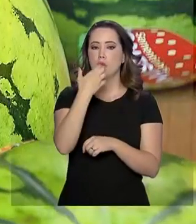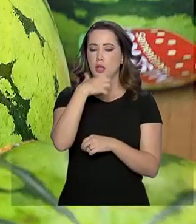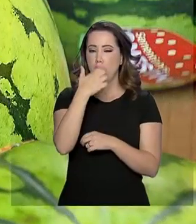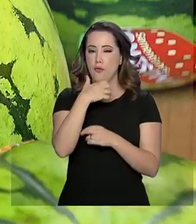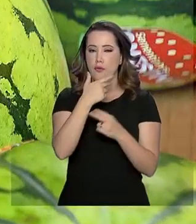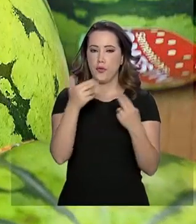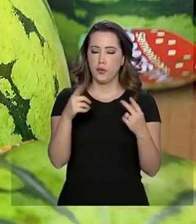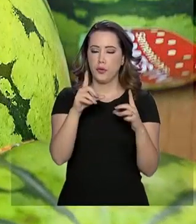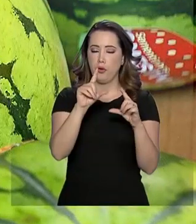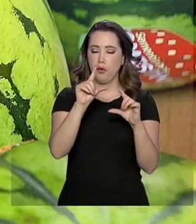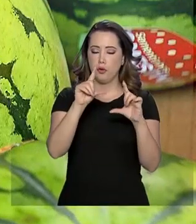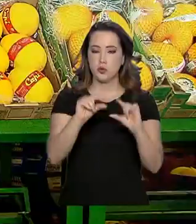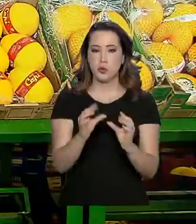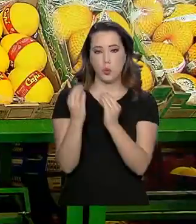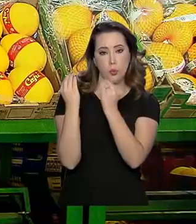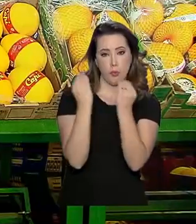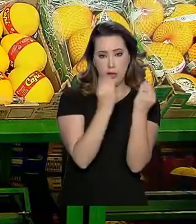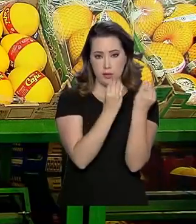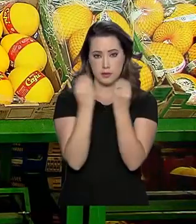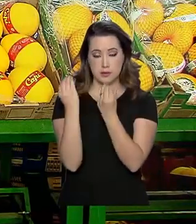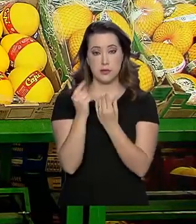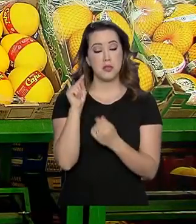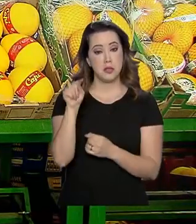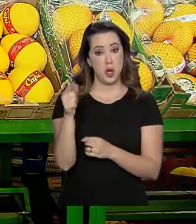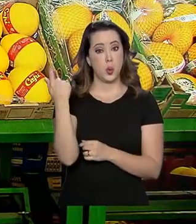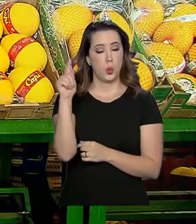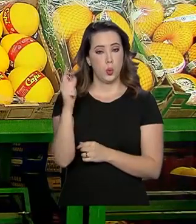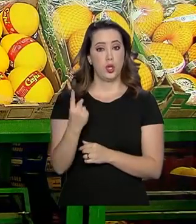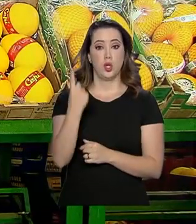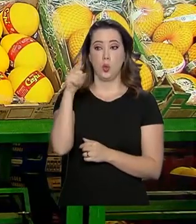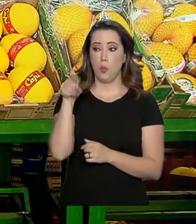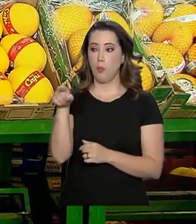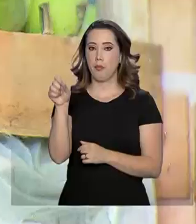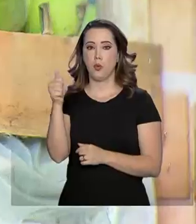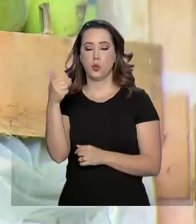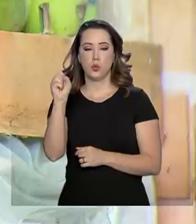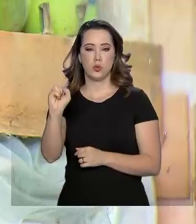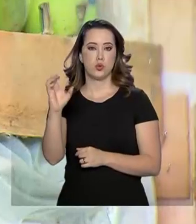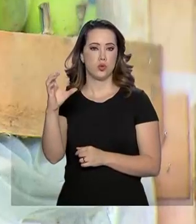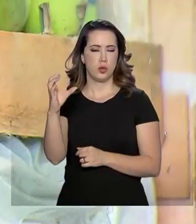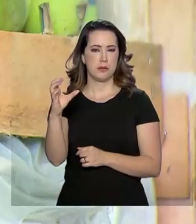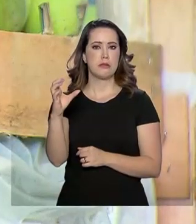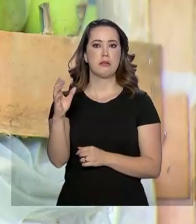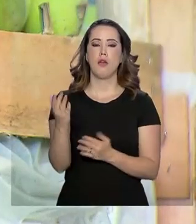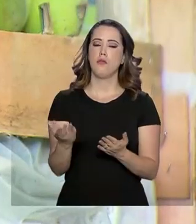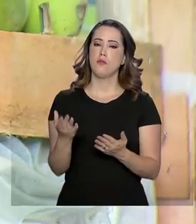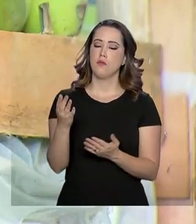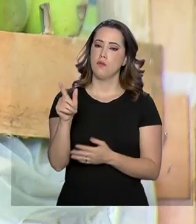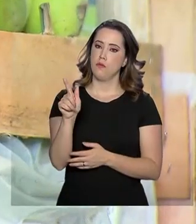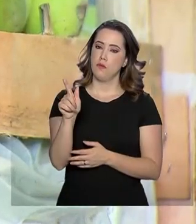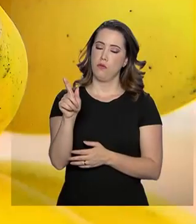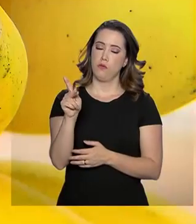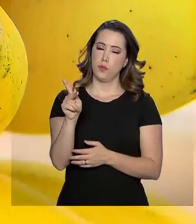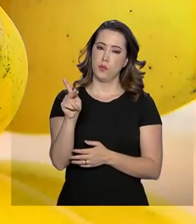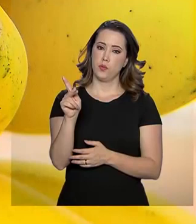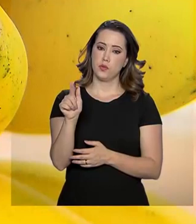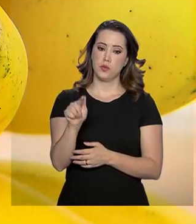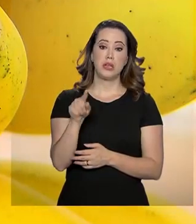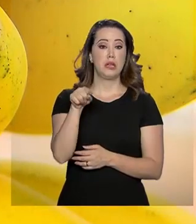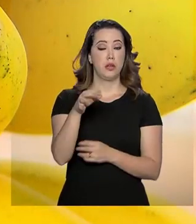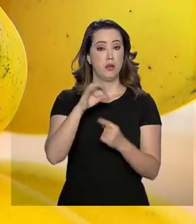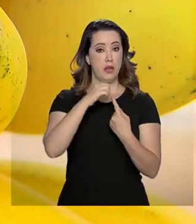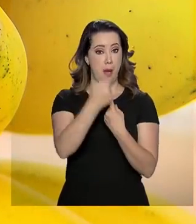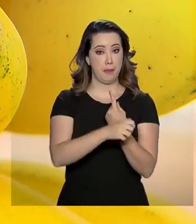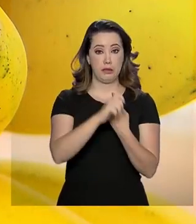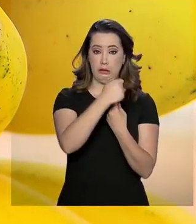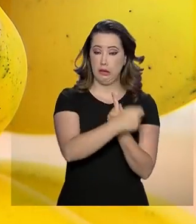Goiânia, foi comercializada a R$,18 o quilo. Já a banana ficou mais barata em todos os